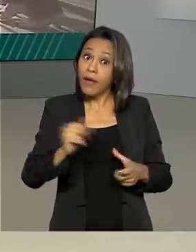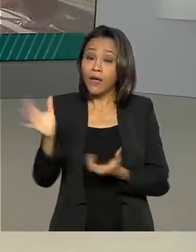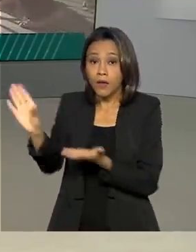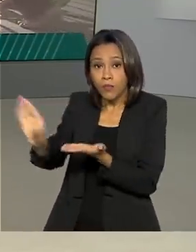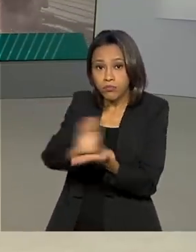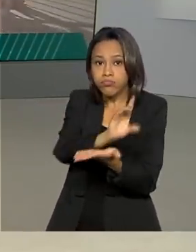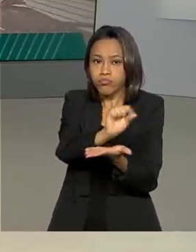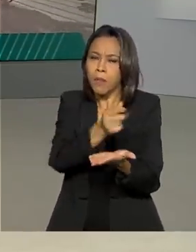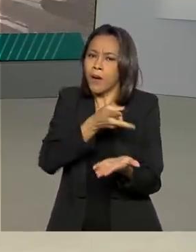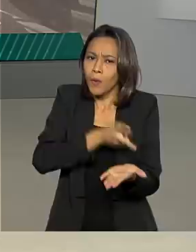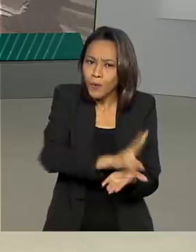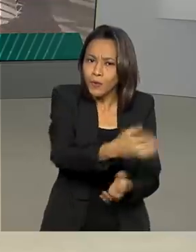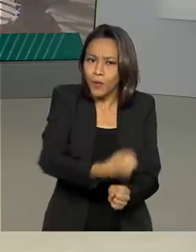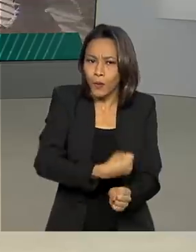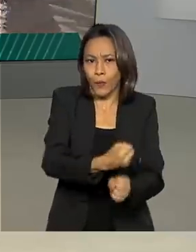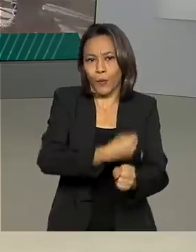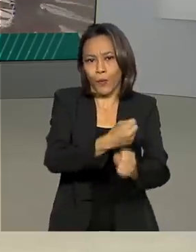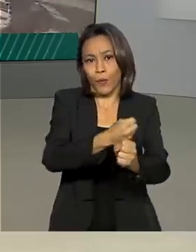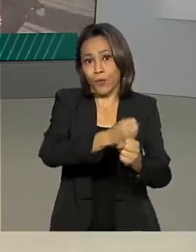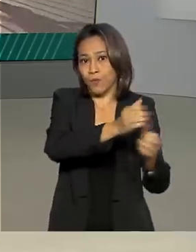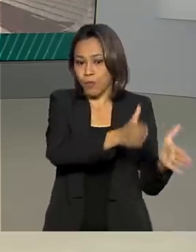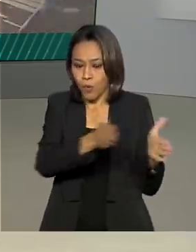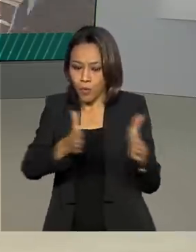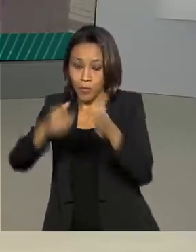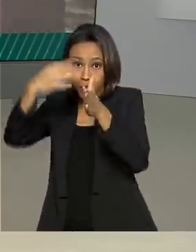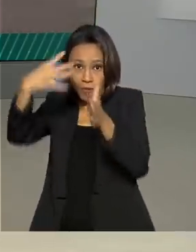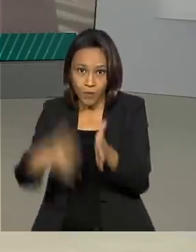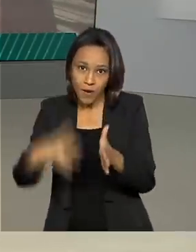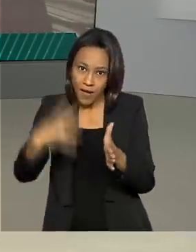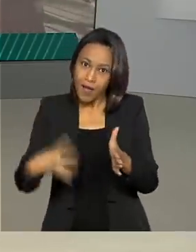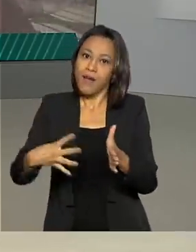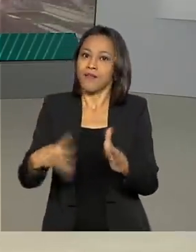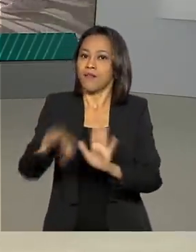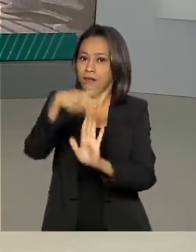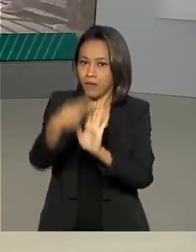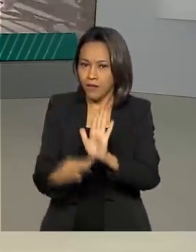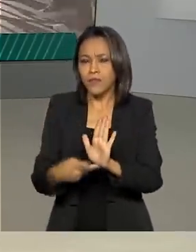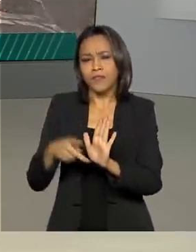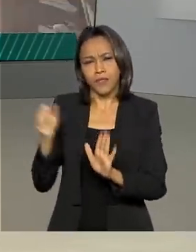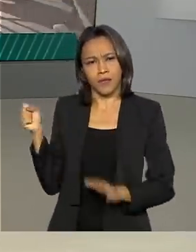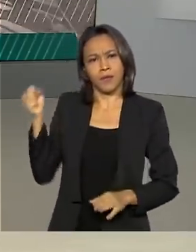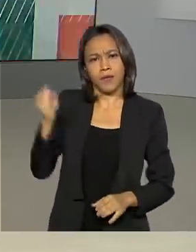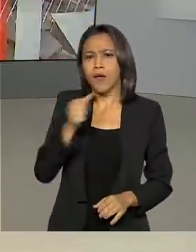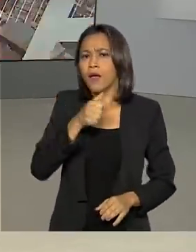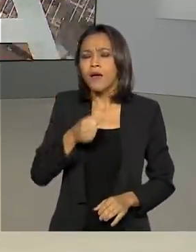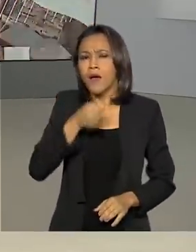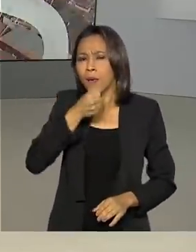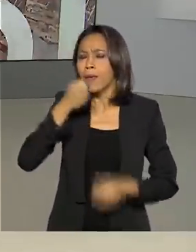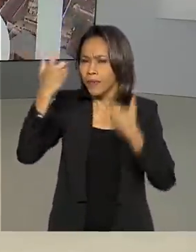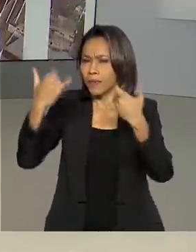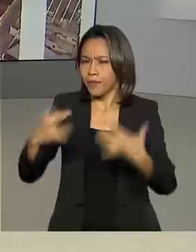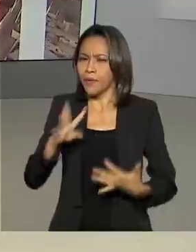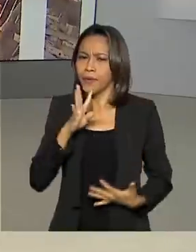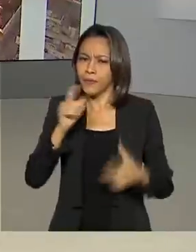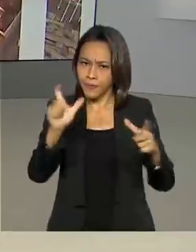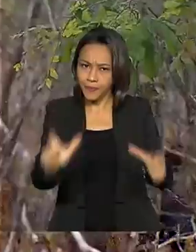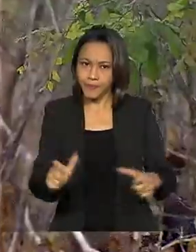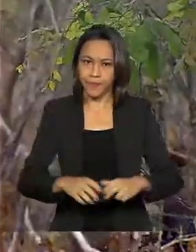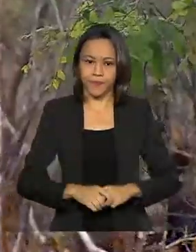para a continuidade das obras do quarto trecho do projeto. O repórter Maurício de Almeida foi conhecer a obra.